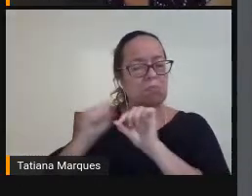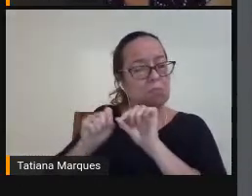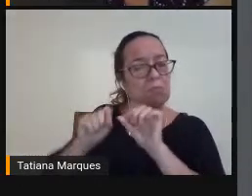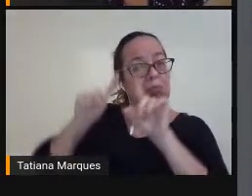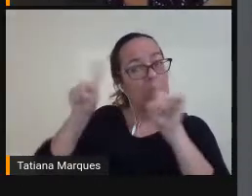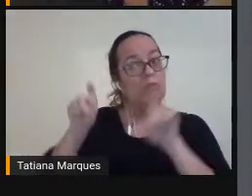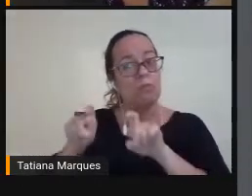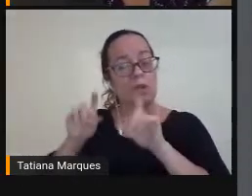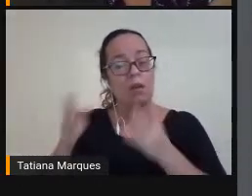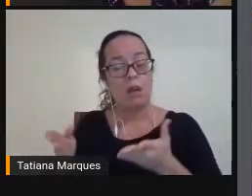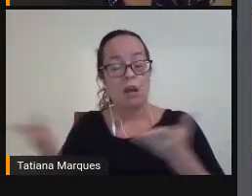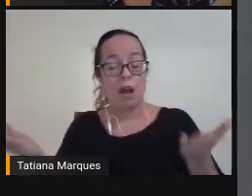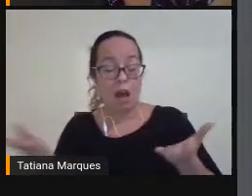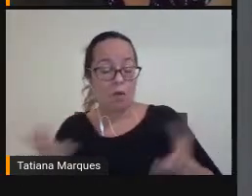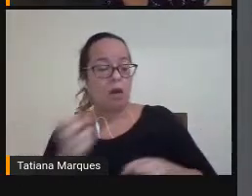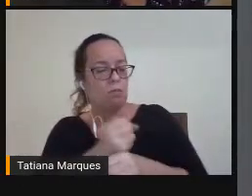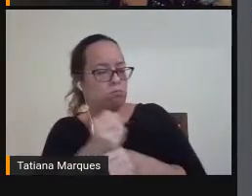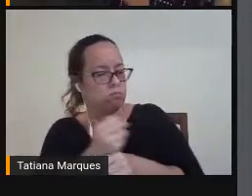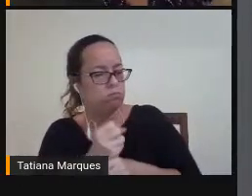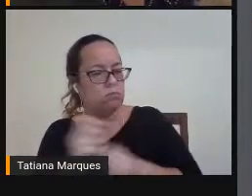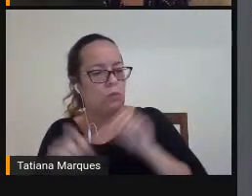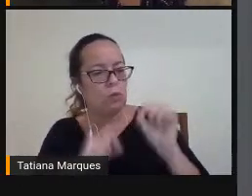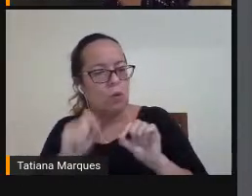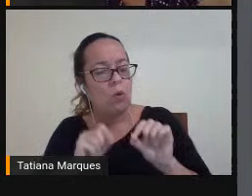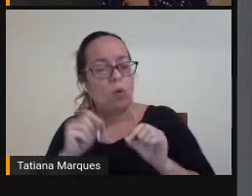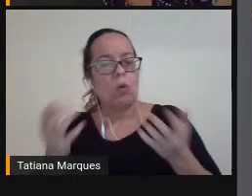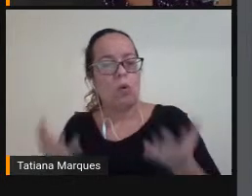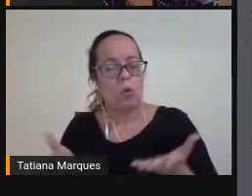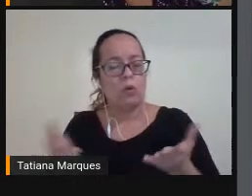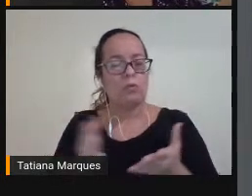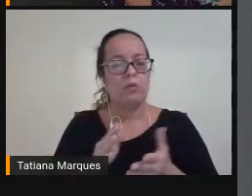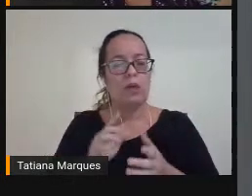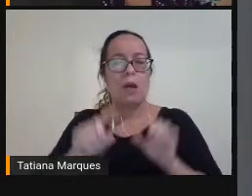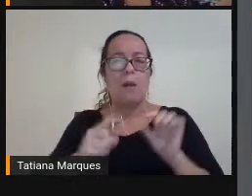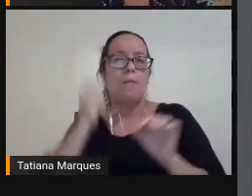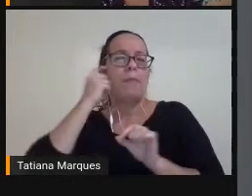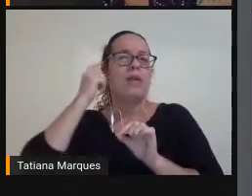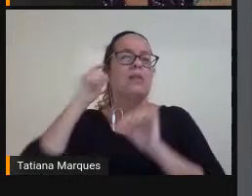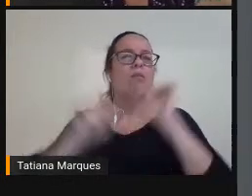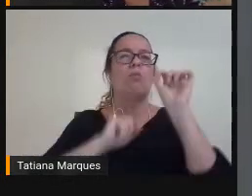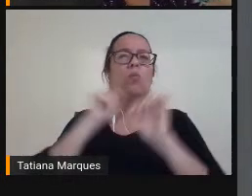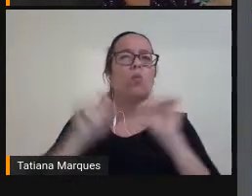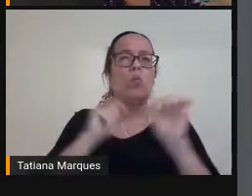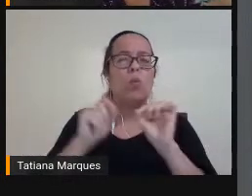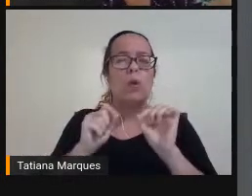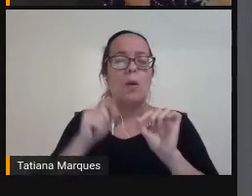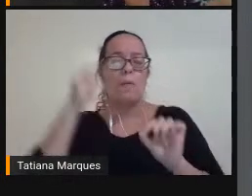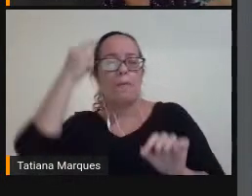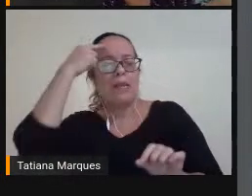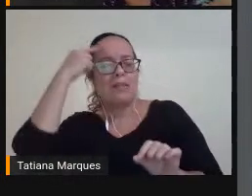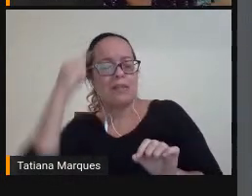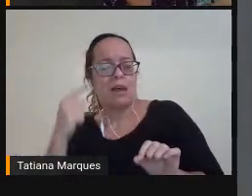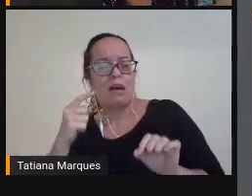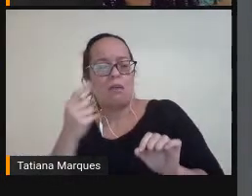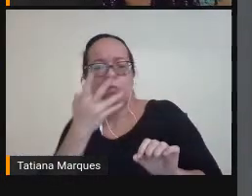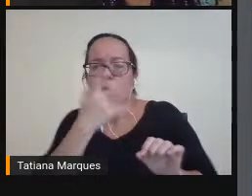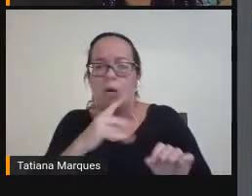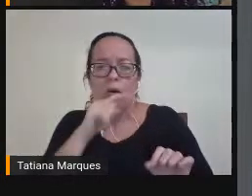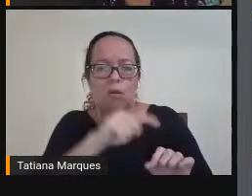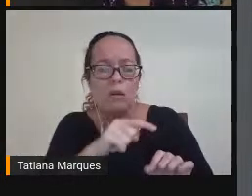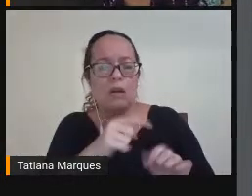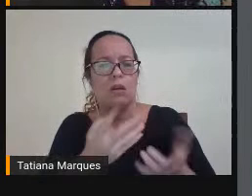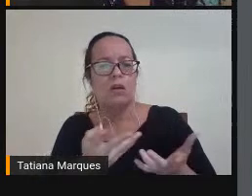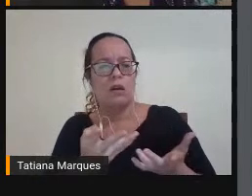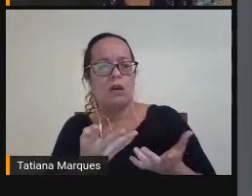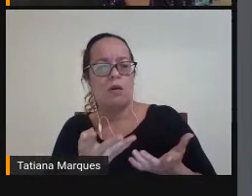Anos Para cá A tendência Tem sido Pensar Esses meninos Num processo De